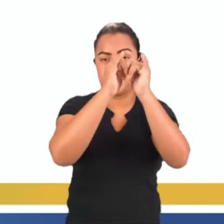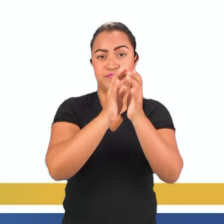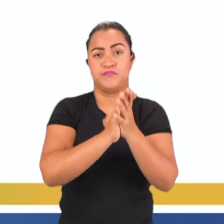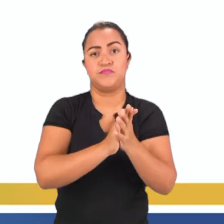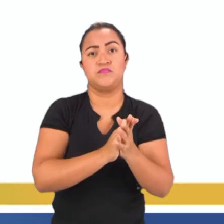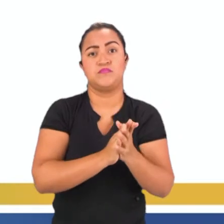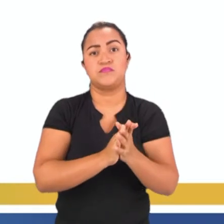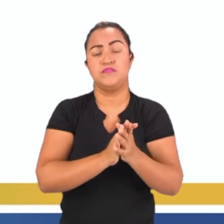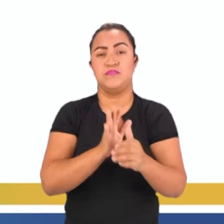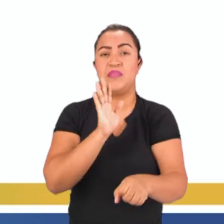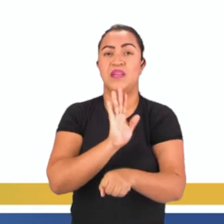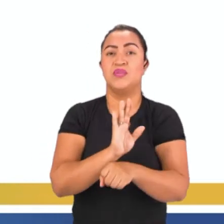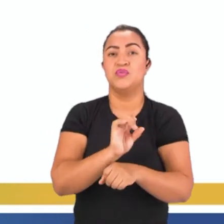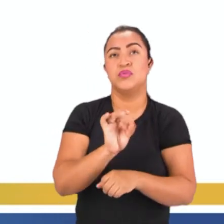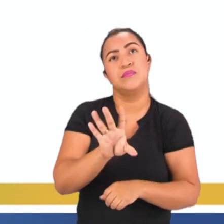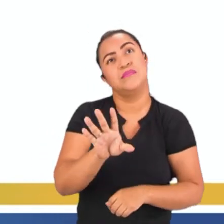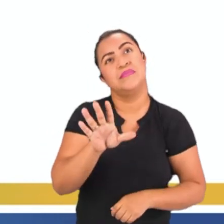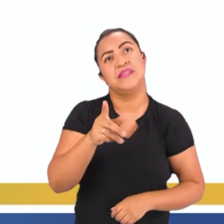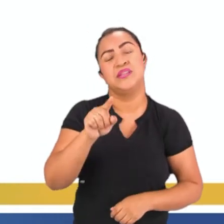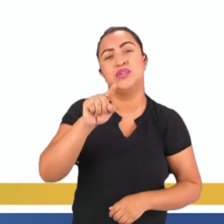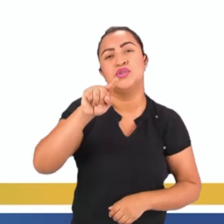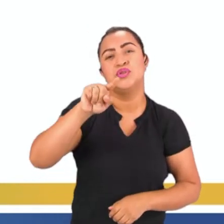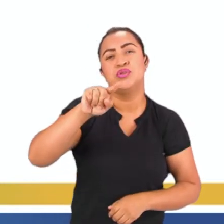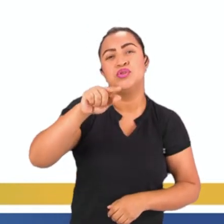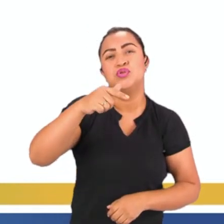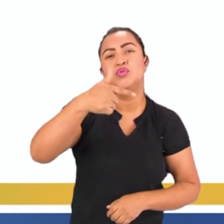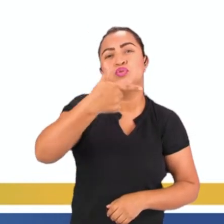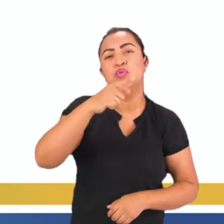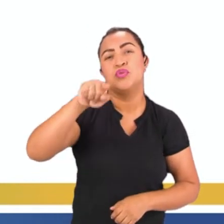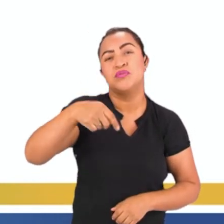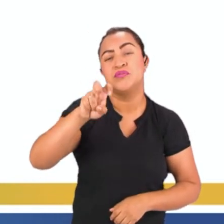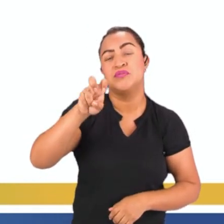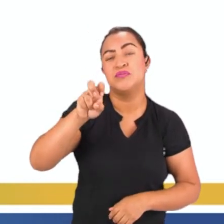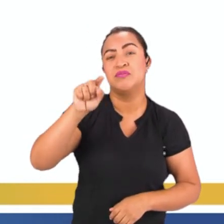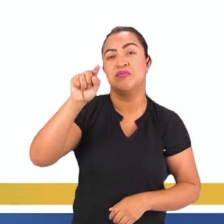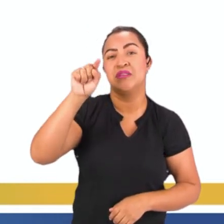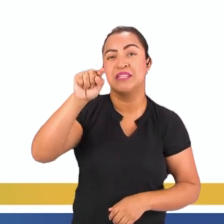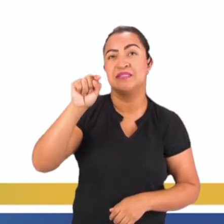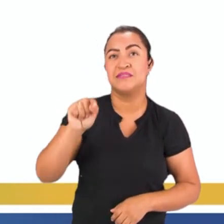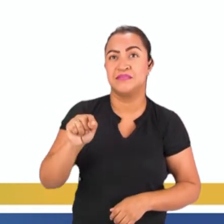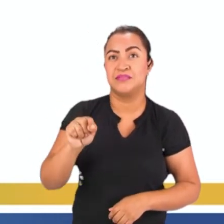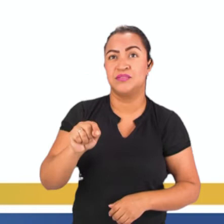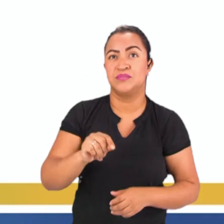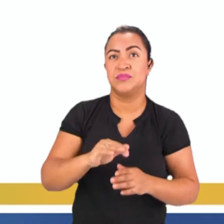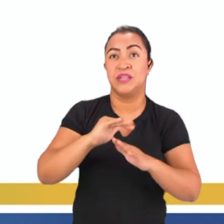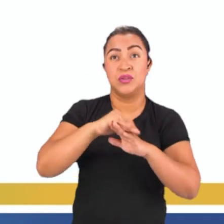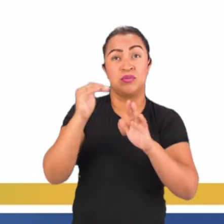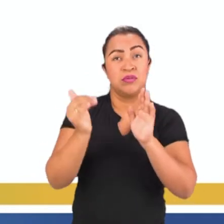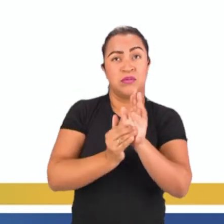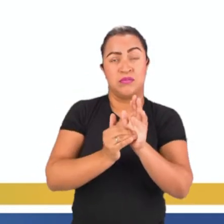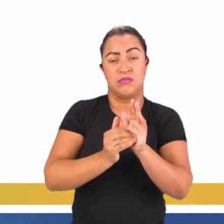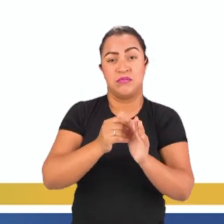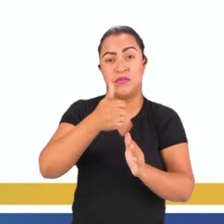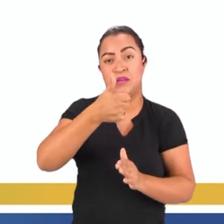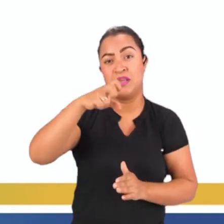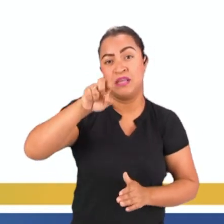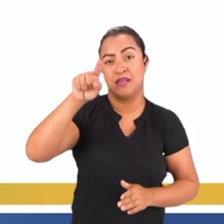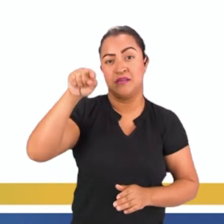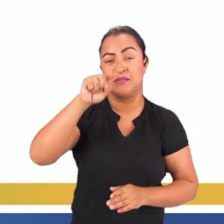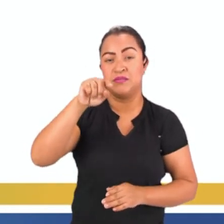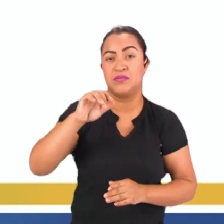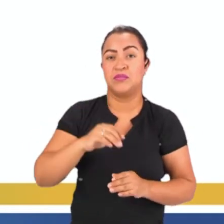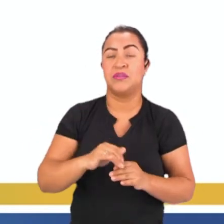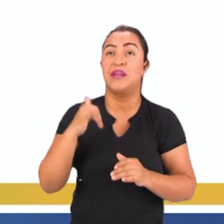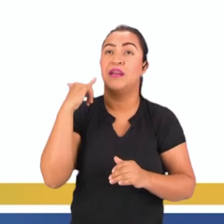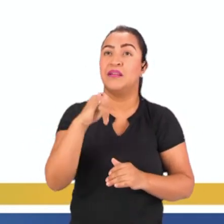apenas 2,5% da energia total e 15% da eletricidade produzida pela